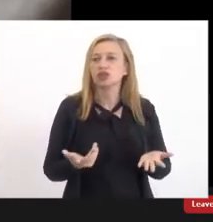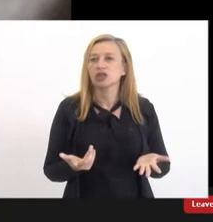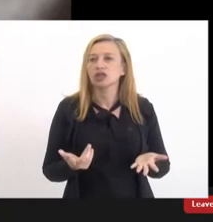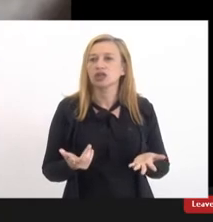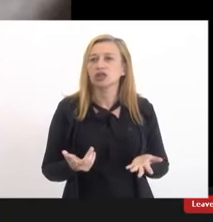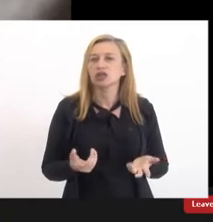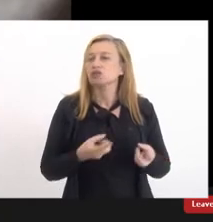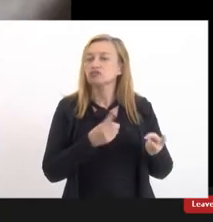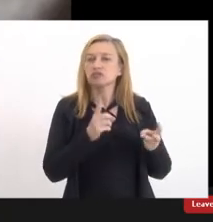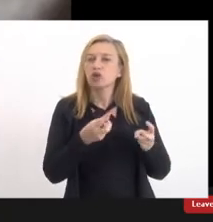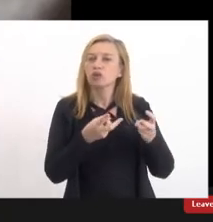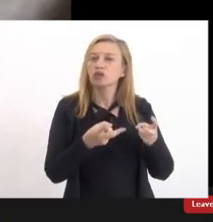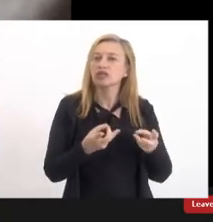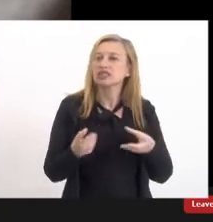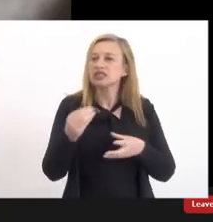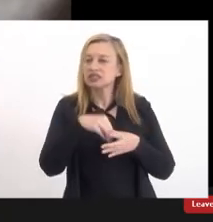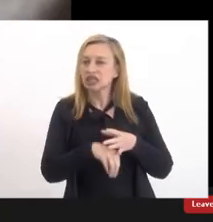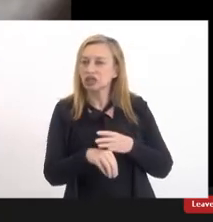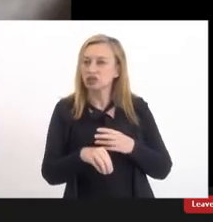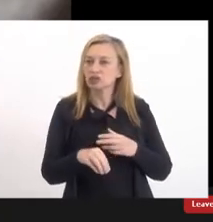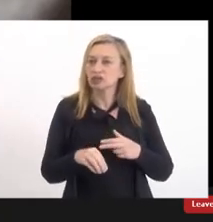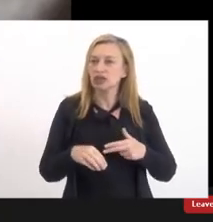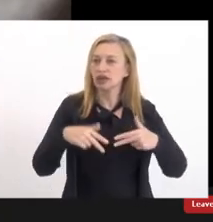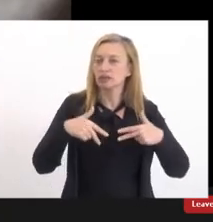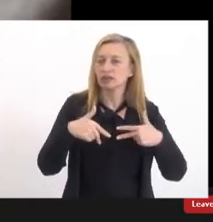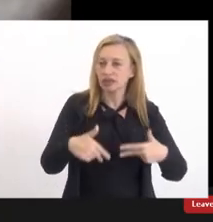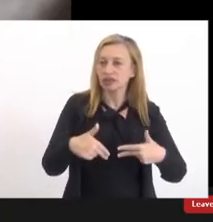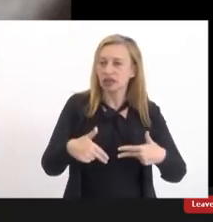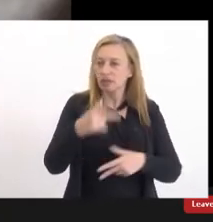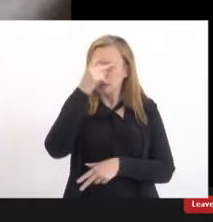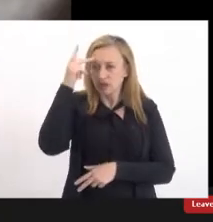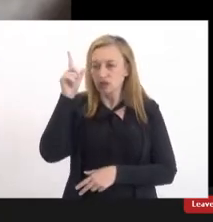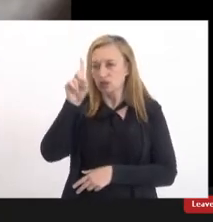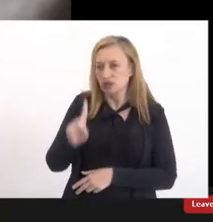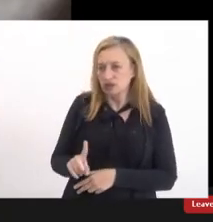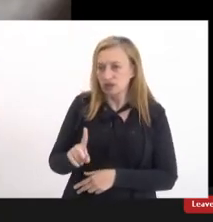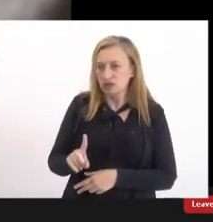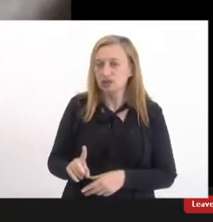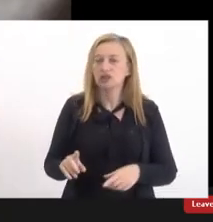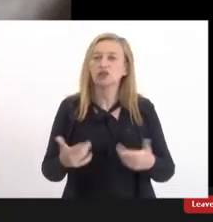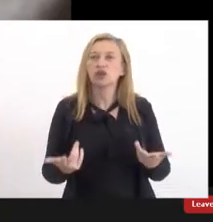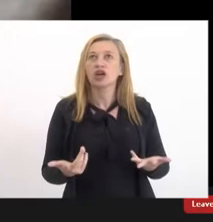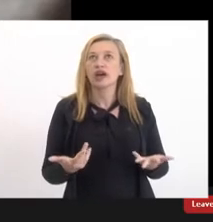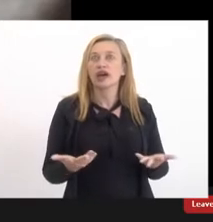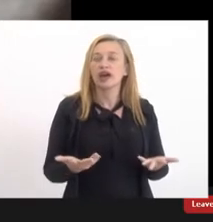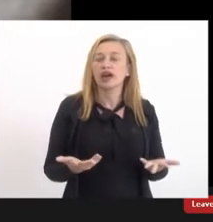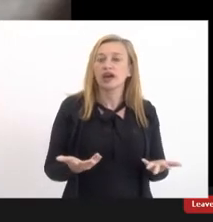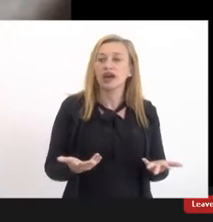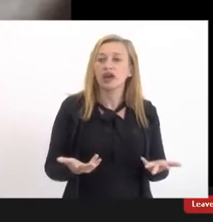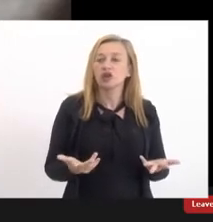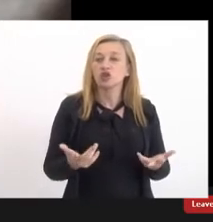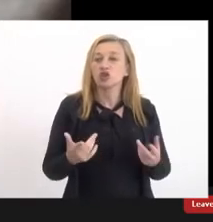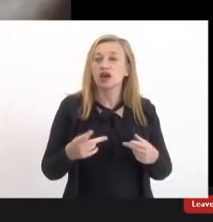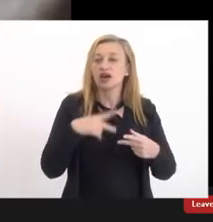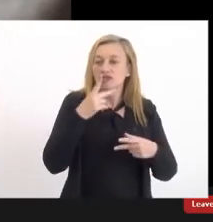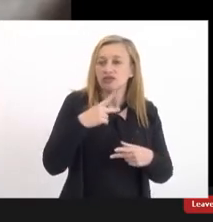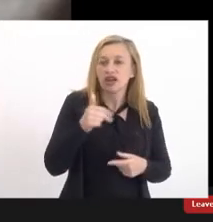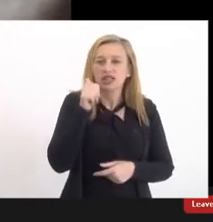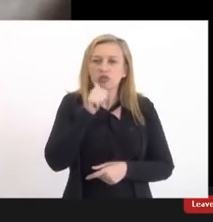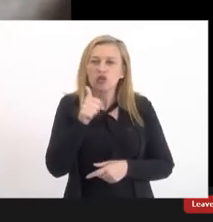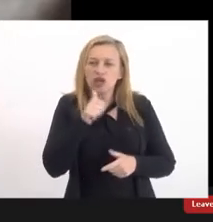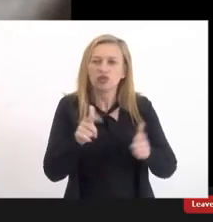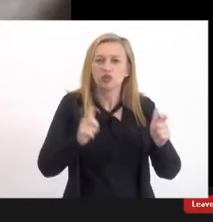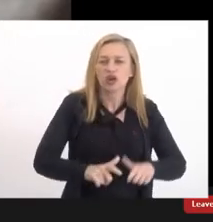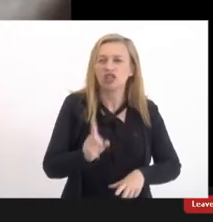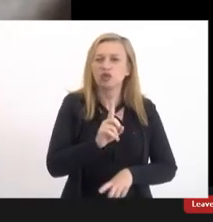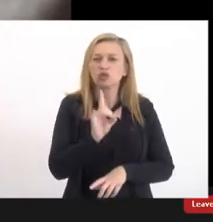percebo que não se traduz dentro da militância da pessoa com deficiência há sim um abafamento do discurso da mulher nesse espaço e não é